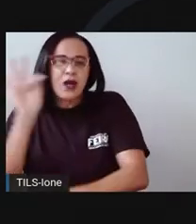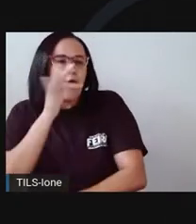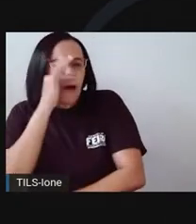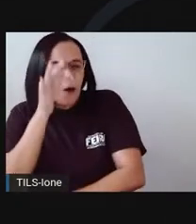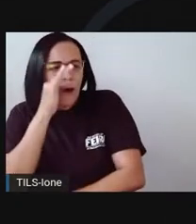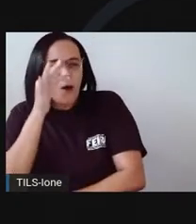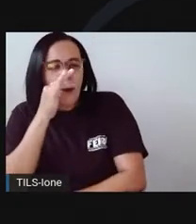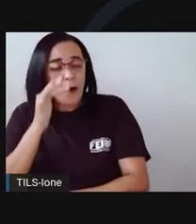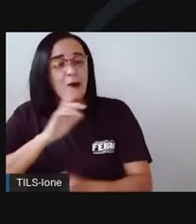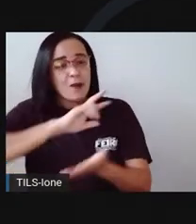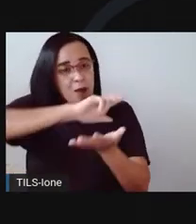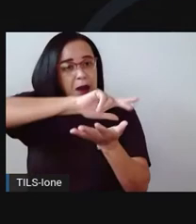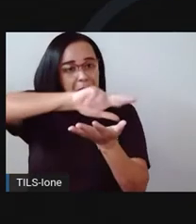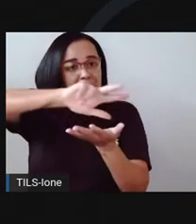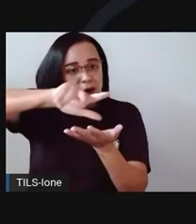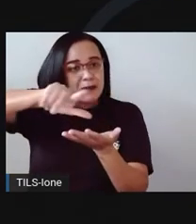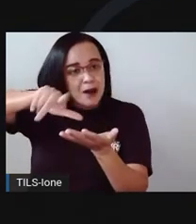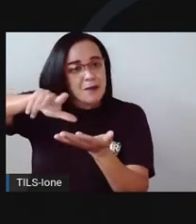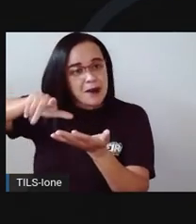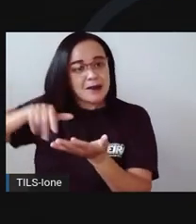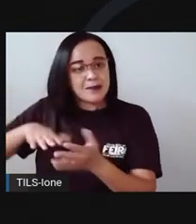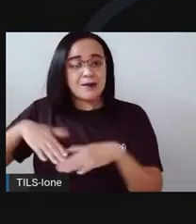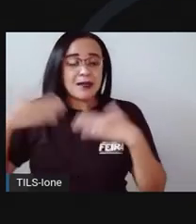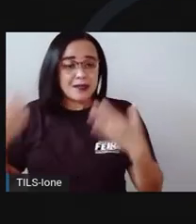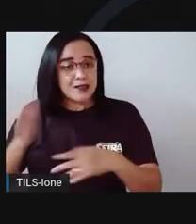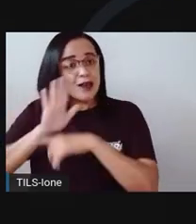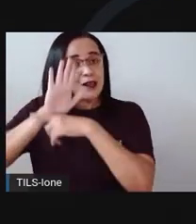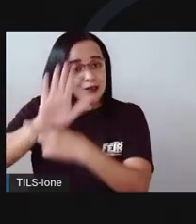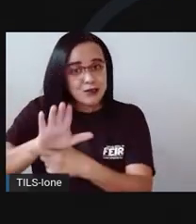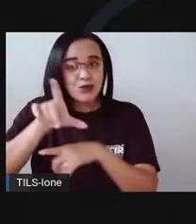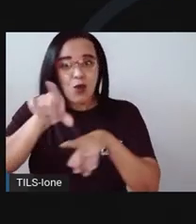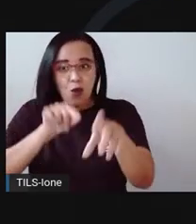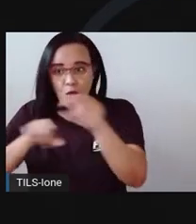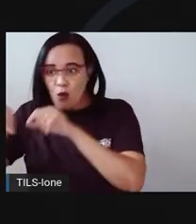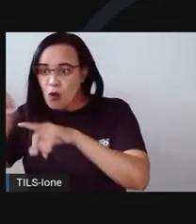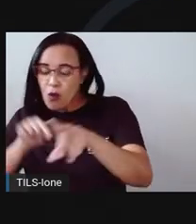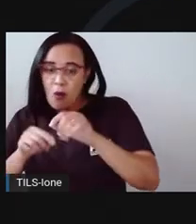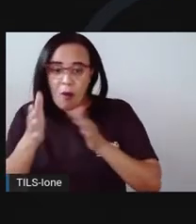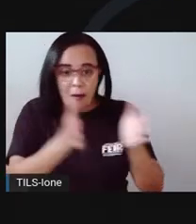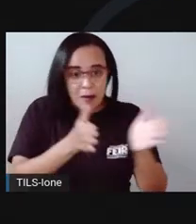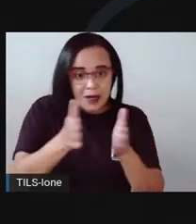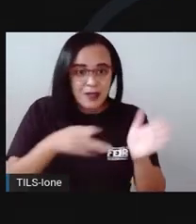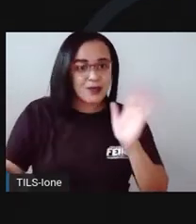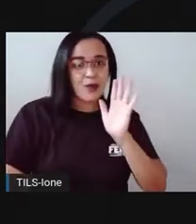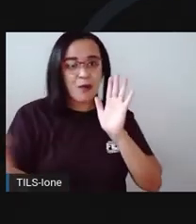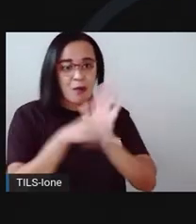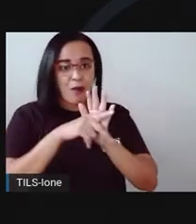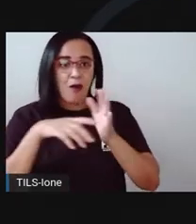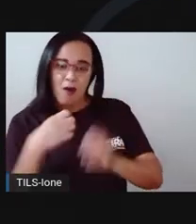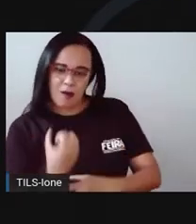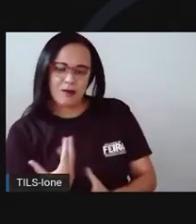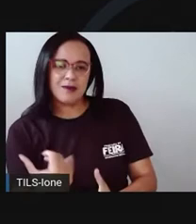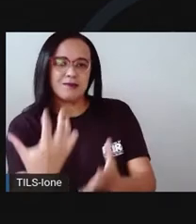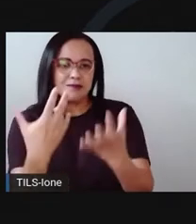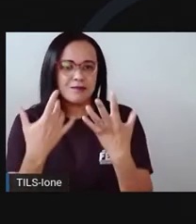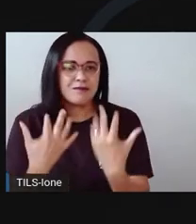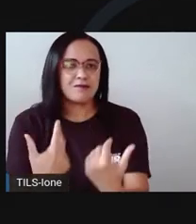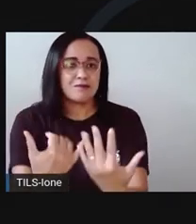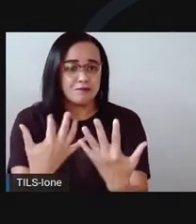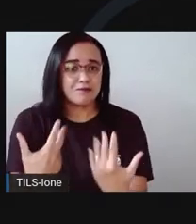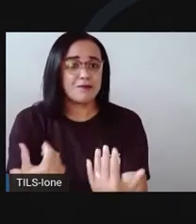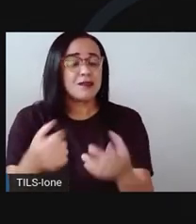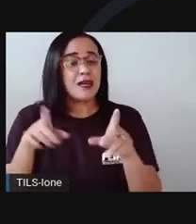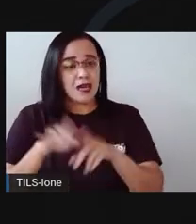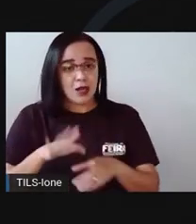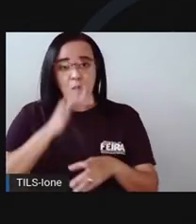homens a escolher os melhores momentos para plantar e para colher alimentos. Como a gente pode perceber, meu